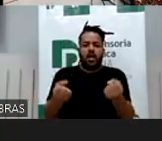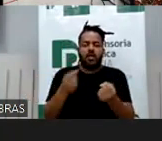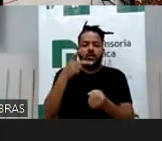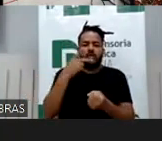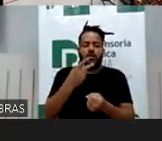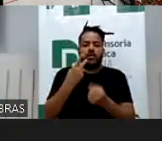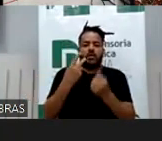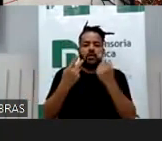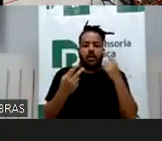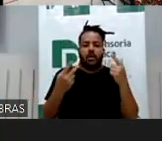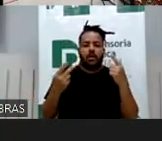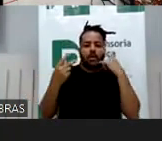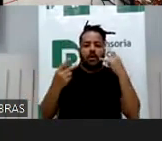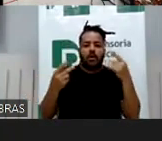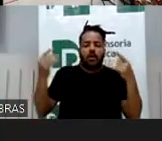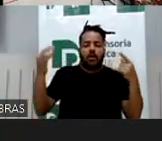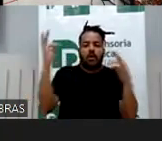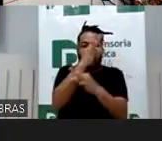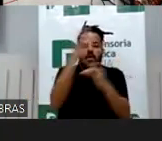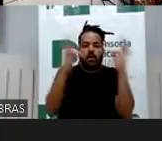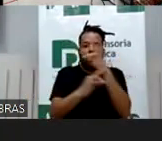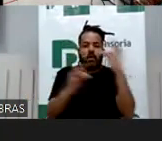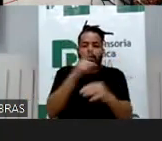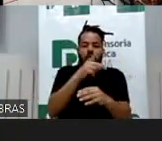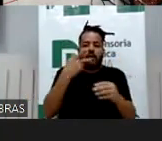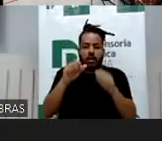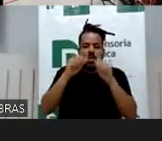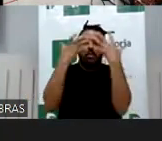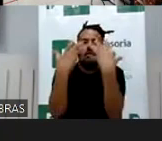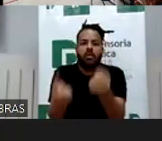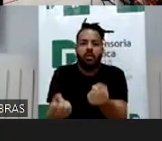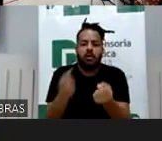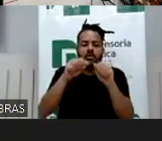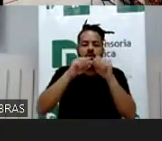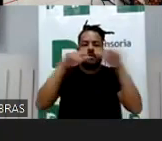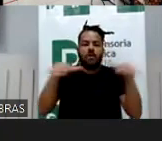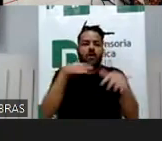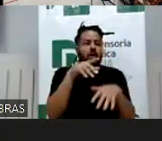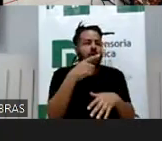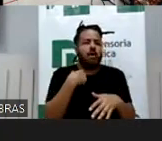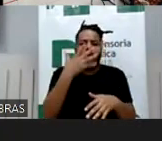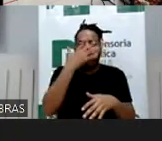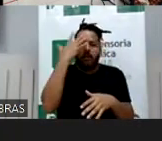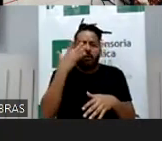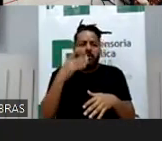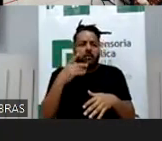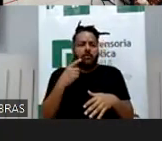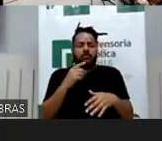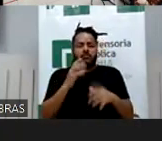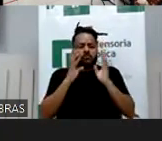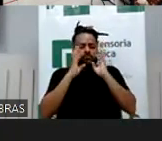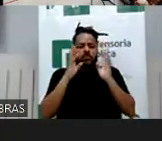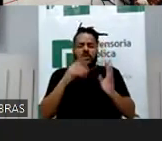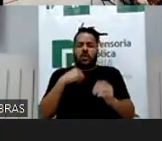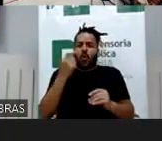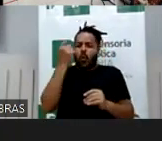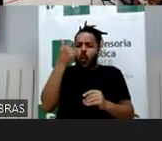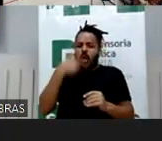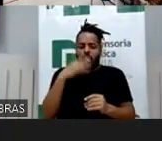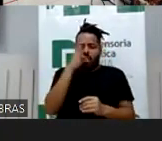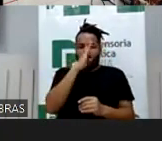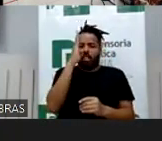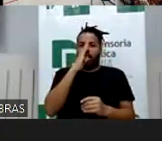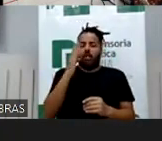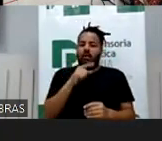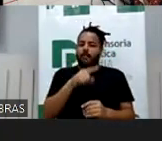processo feita por TikTok, eu quase desmaio essa semana quando eu recebi essa notícia, mas tudo bem, estou viva. É uma realidade, a tem que lidar com ela, mas vamos